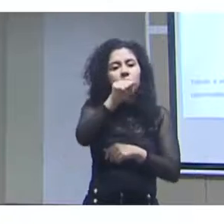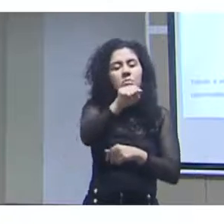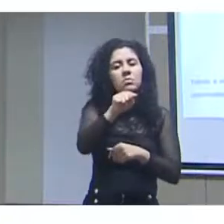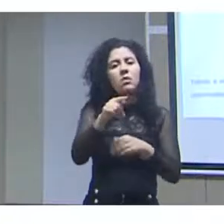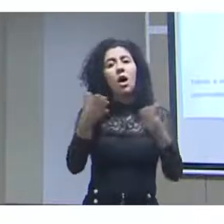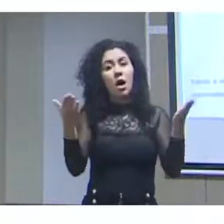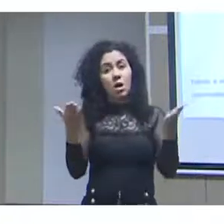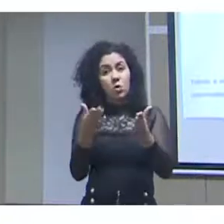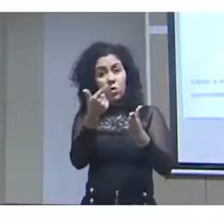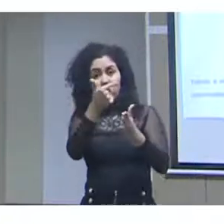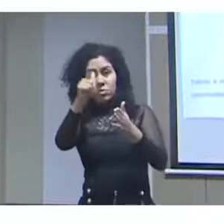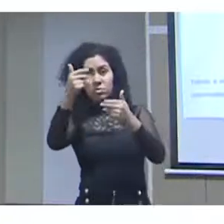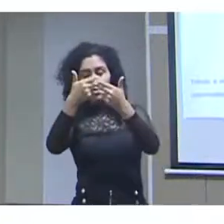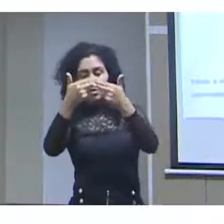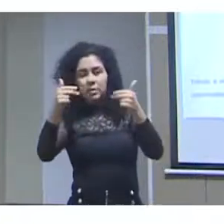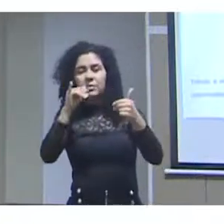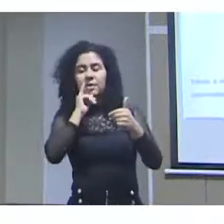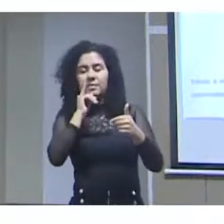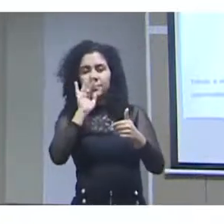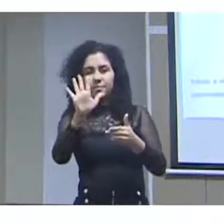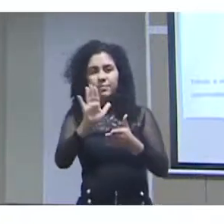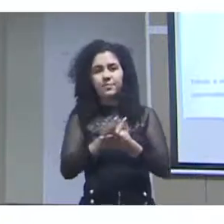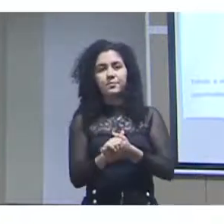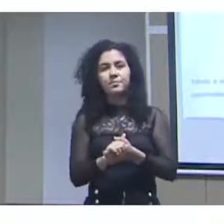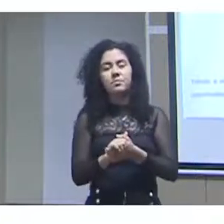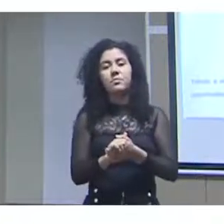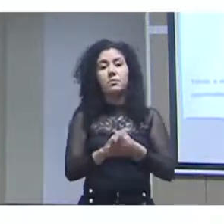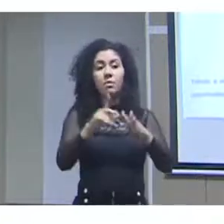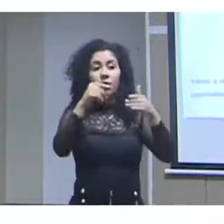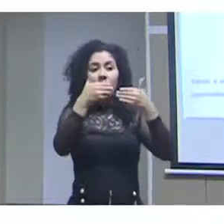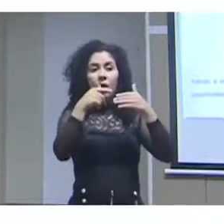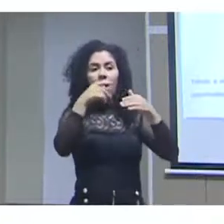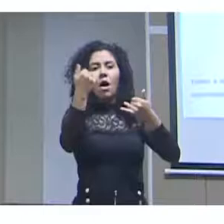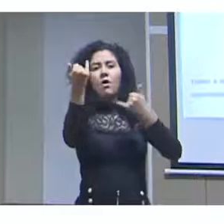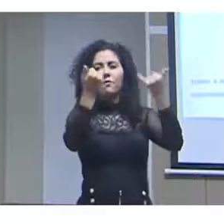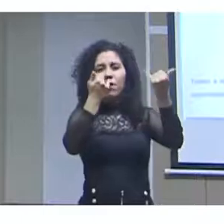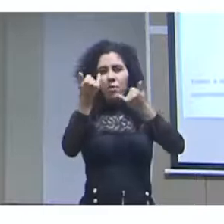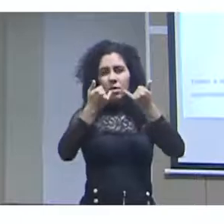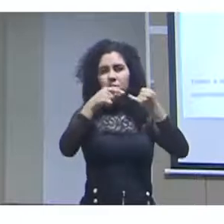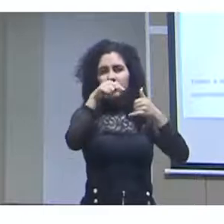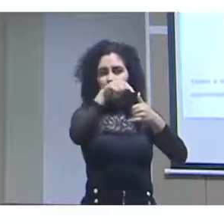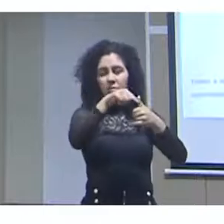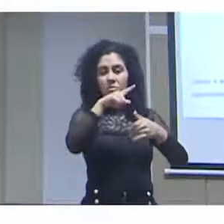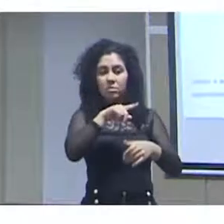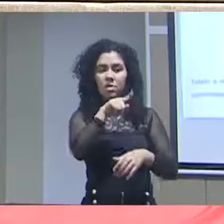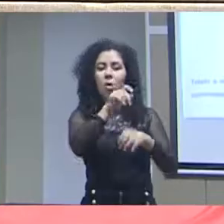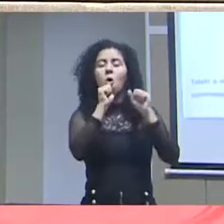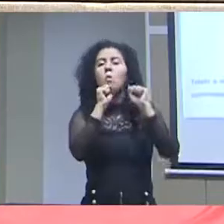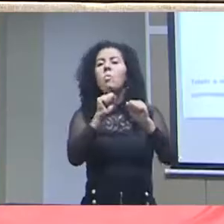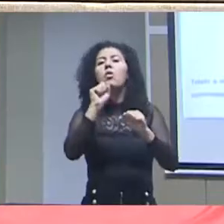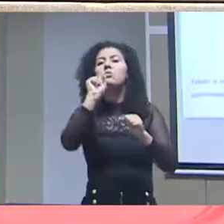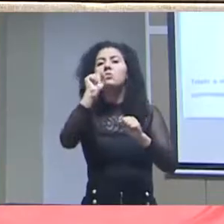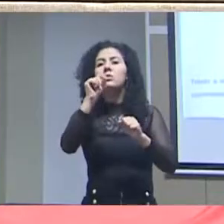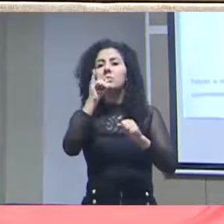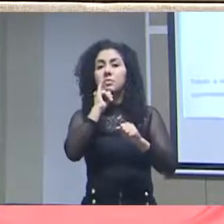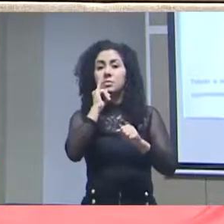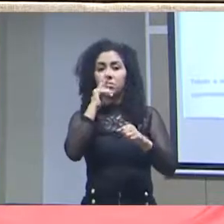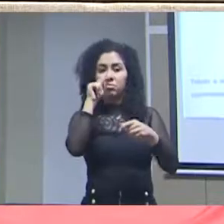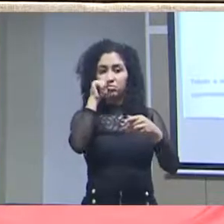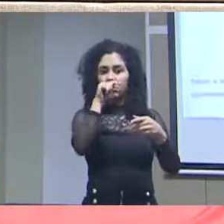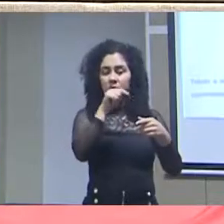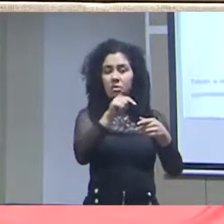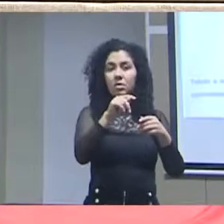Então, aí tem um contraponto, que é que os dados abertos podem se caracterizar como um